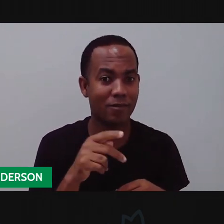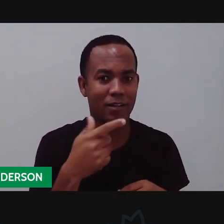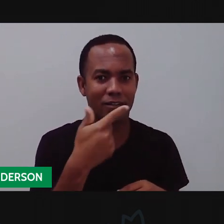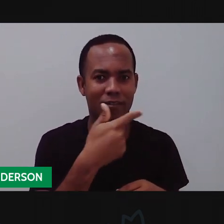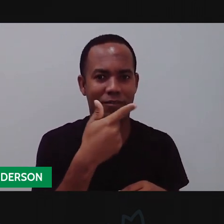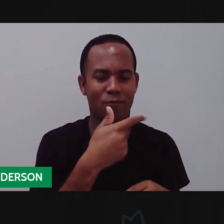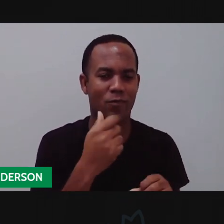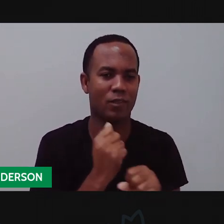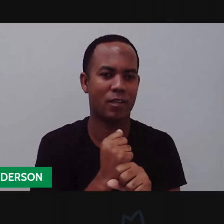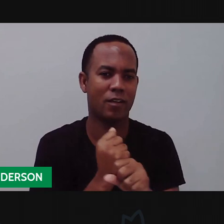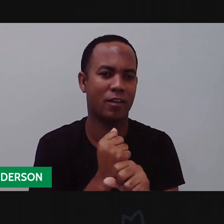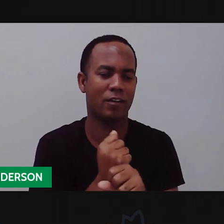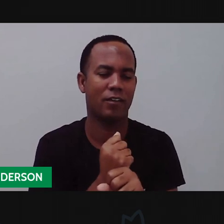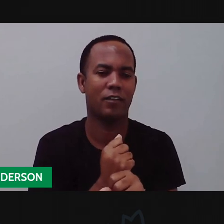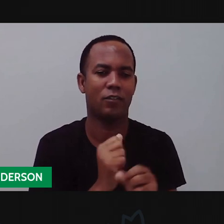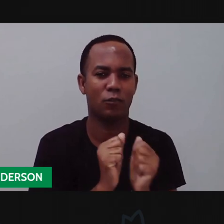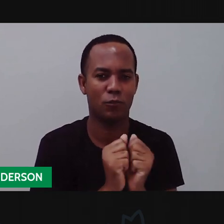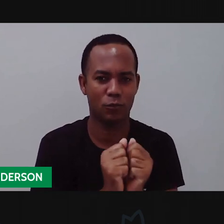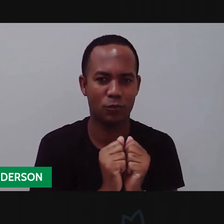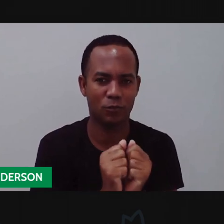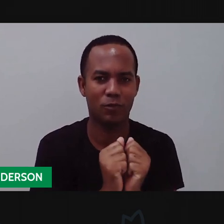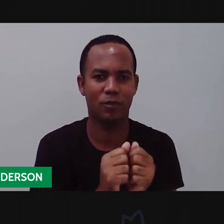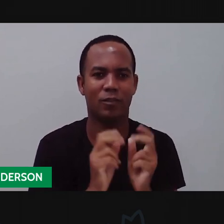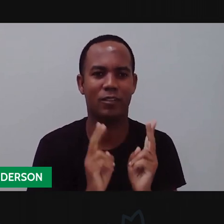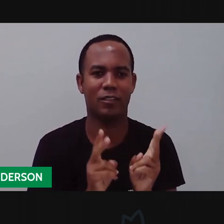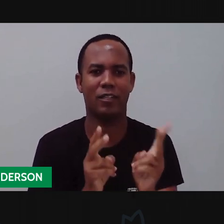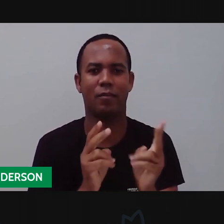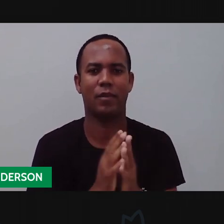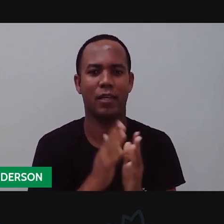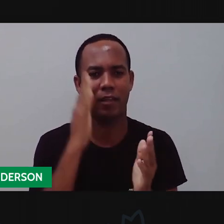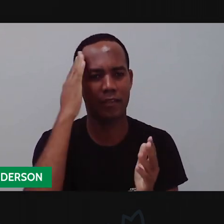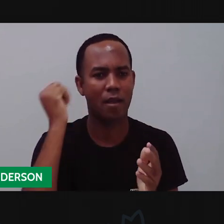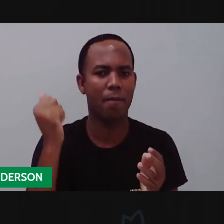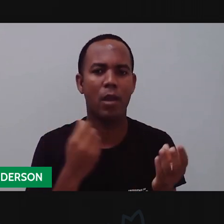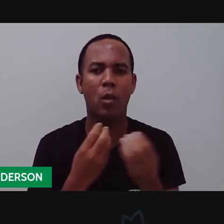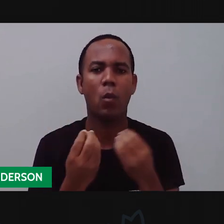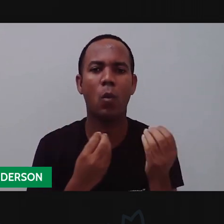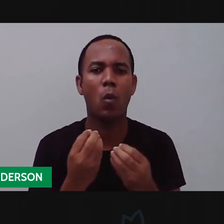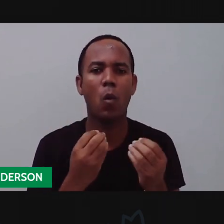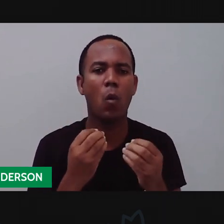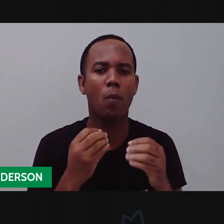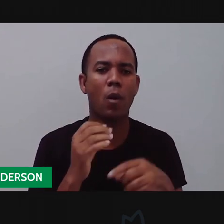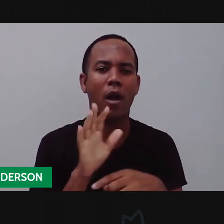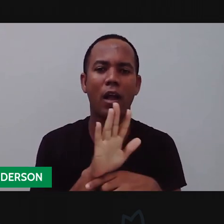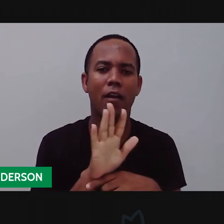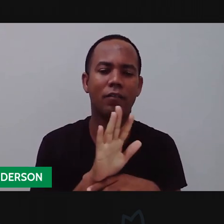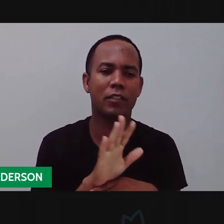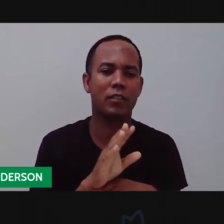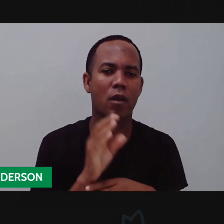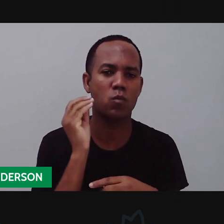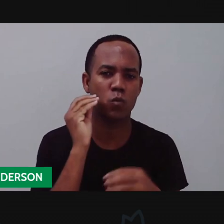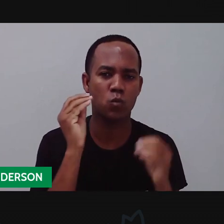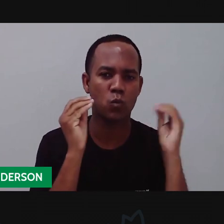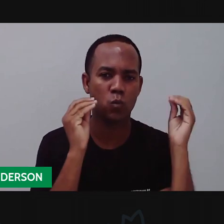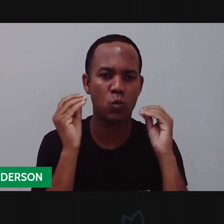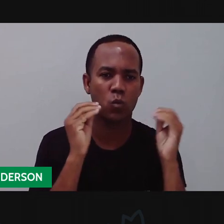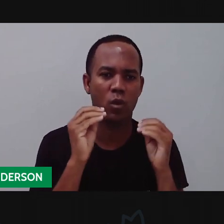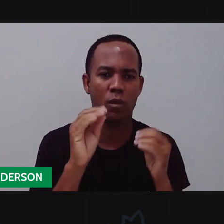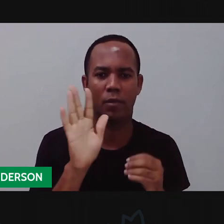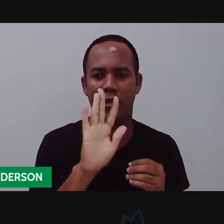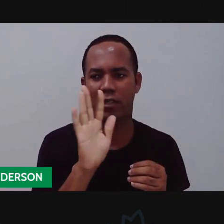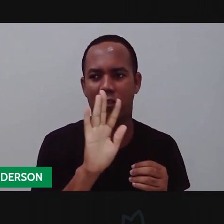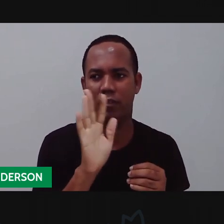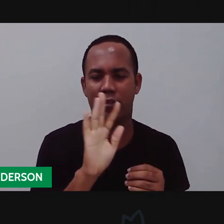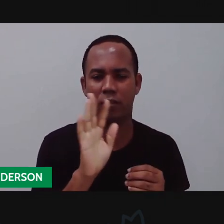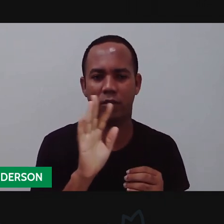ano. Mas que me acompanha sempre aí, querendo saber de como é que estão as gravações. Beijo pra Consuelo e até a